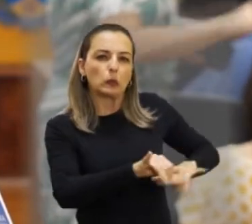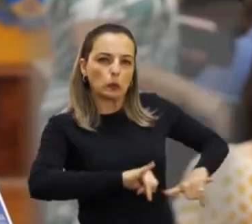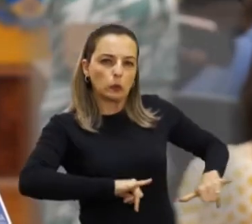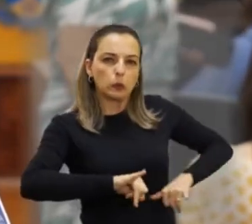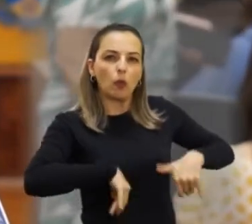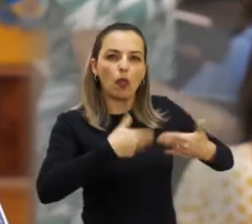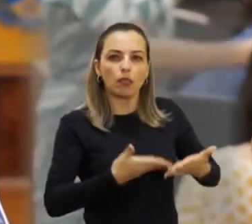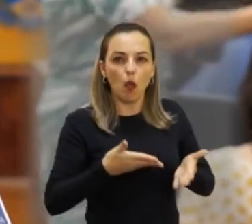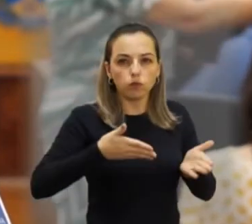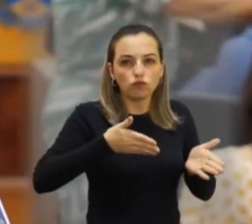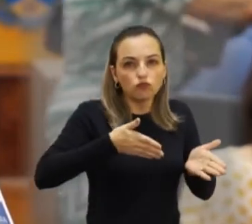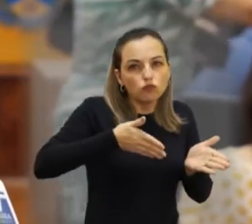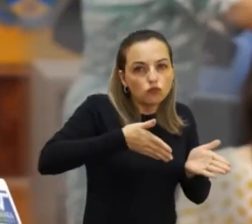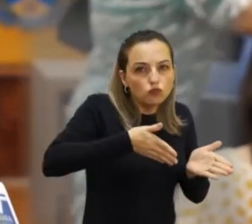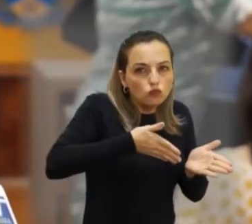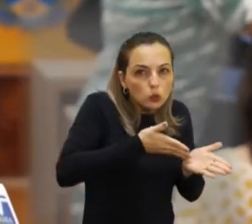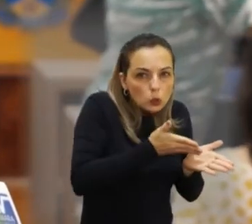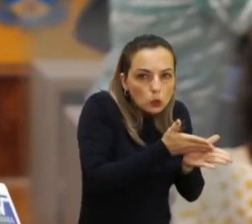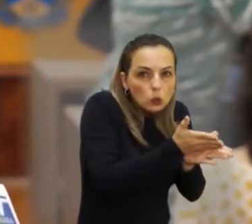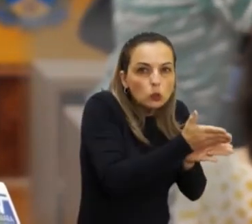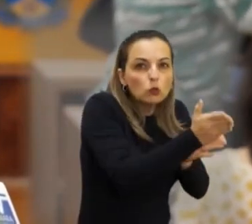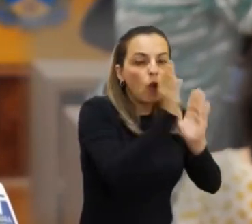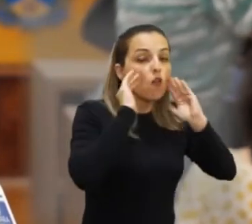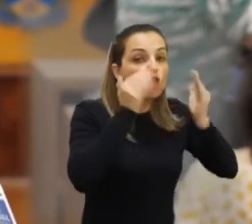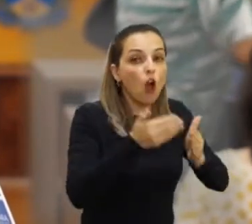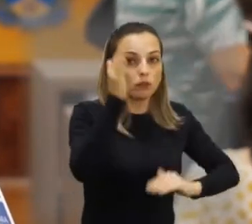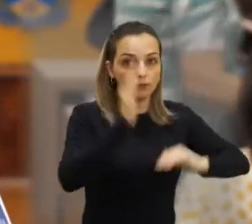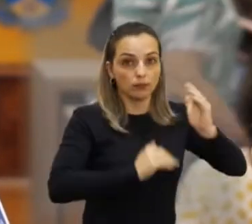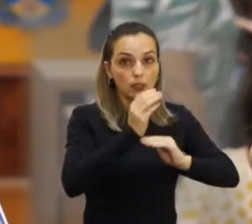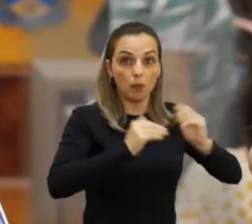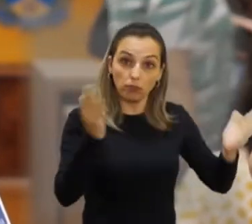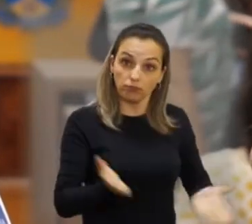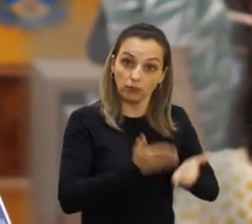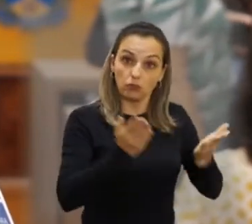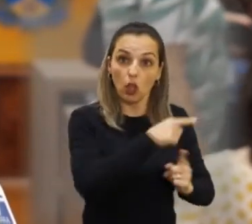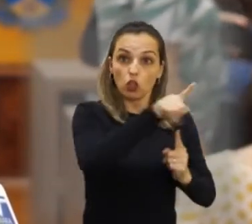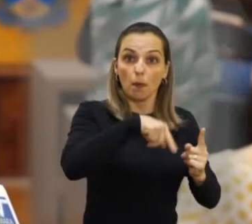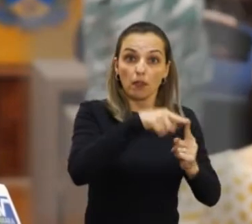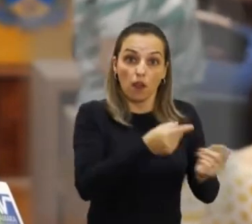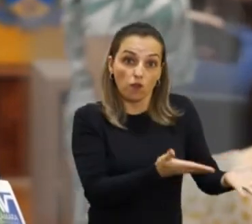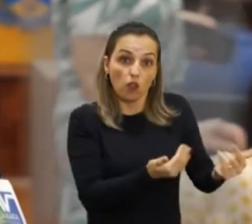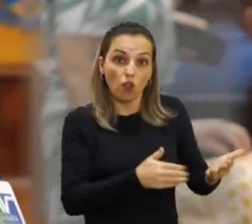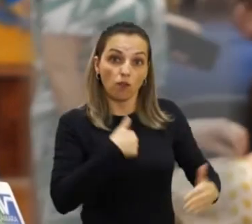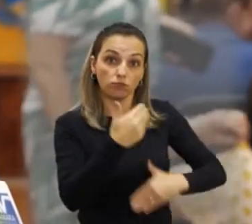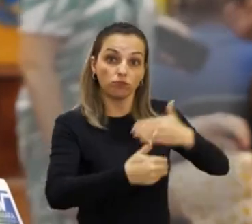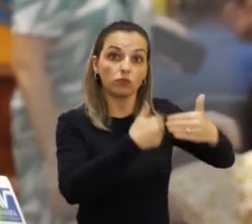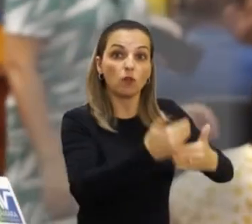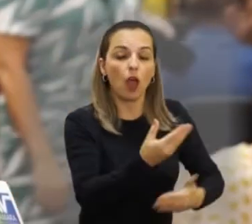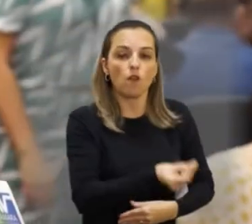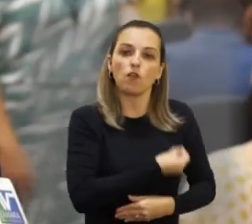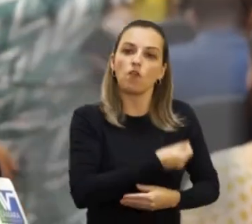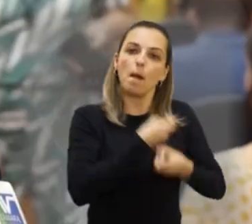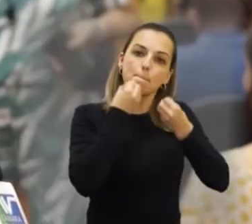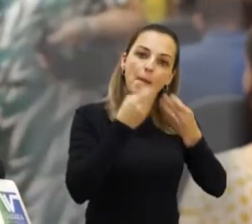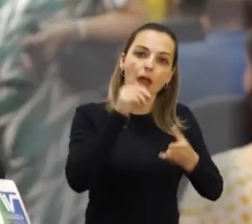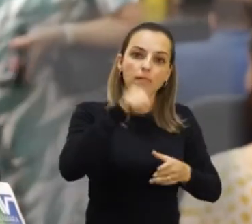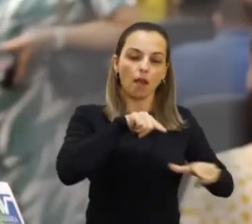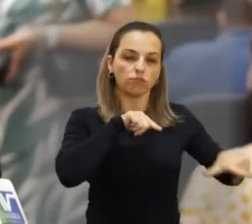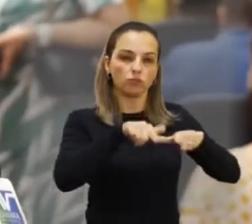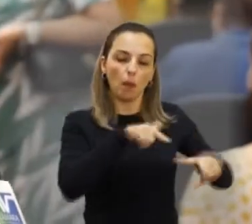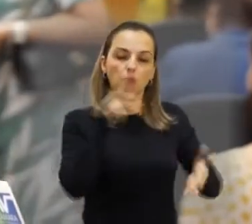achou um caminho, uma profissão para eles, para seguir na vida, ter um futuro melhor, viver bem.